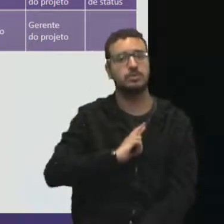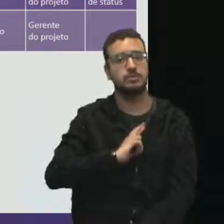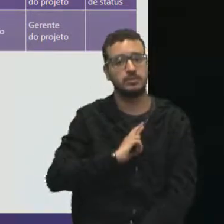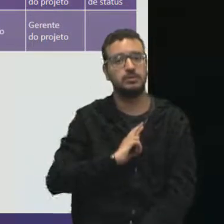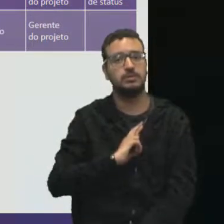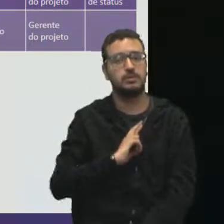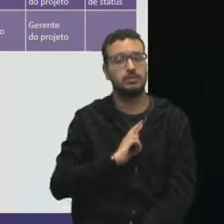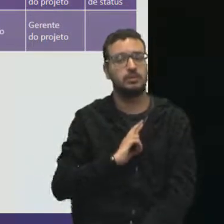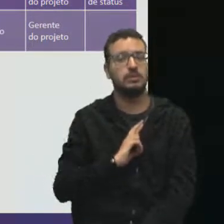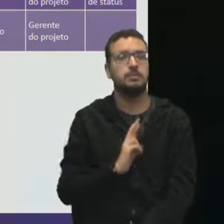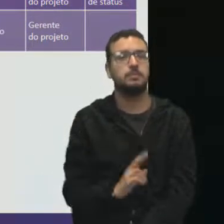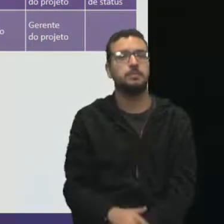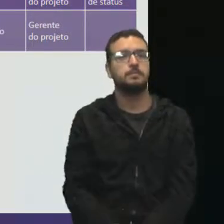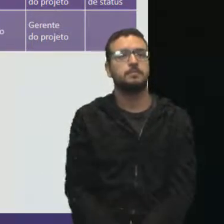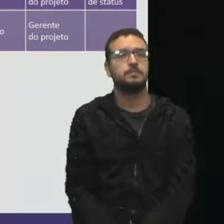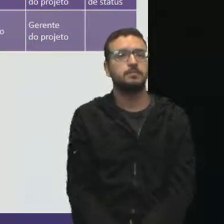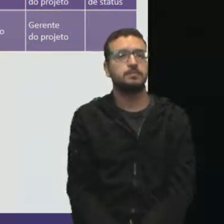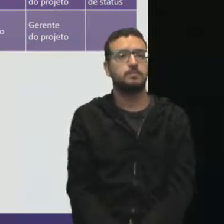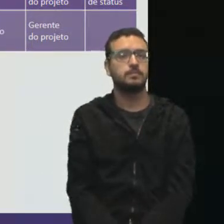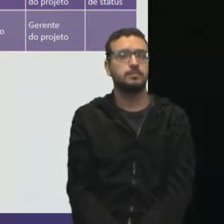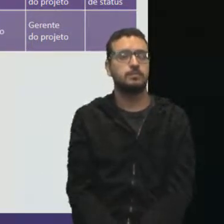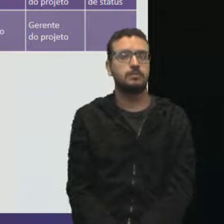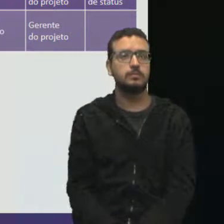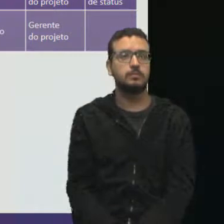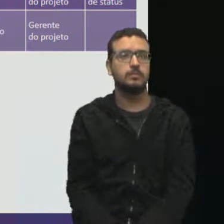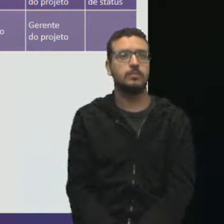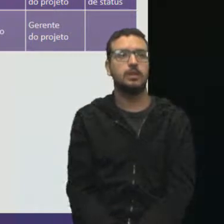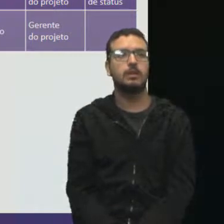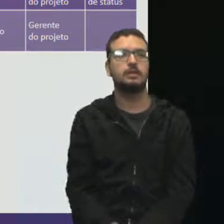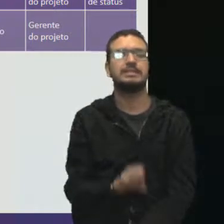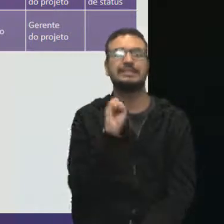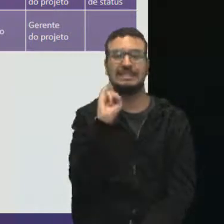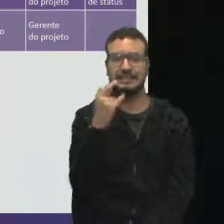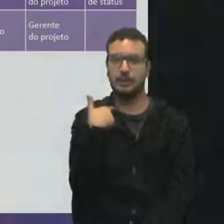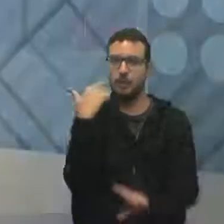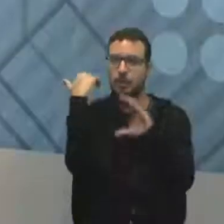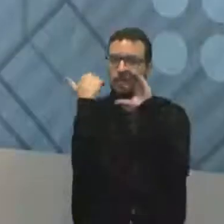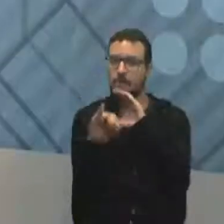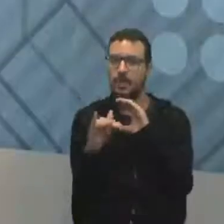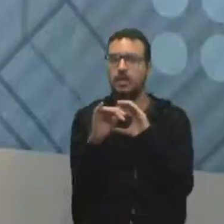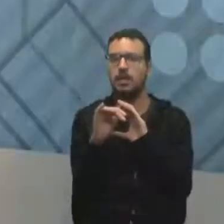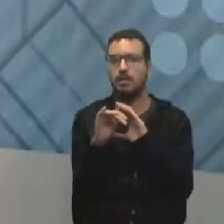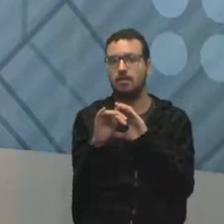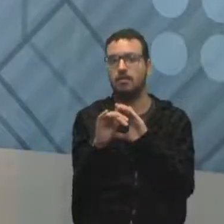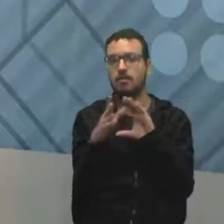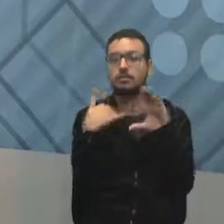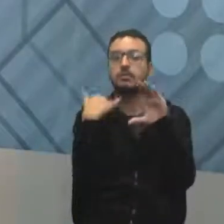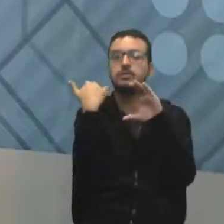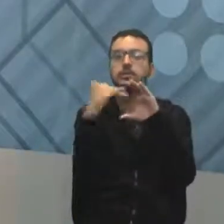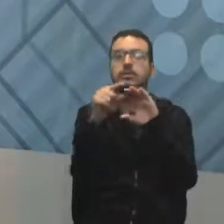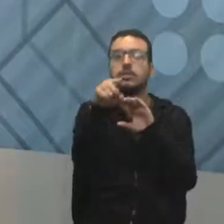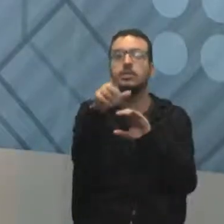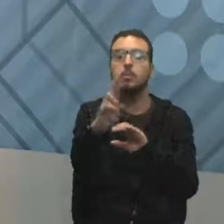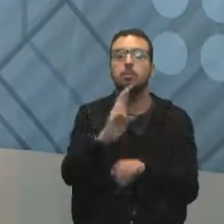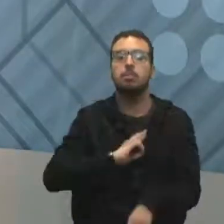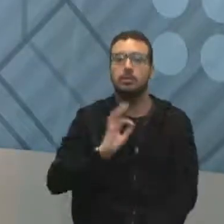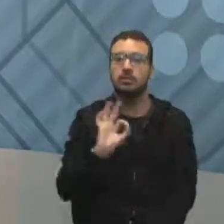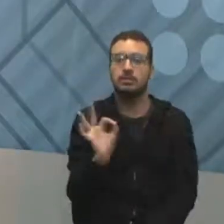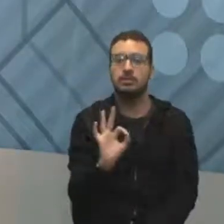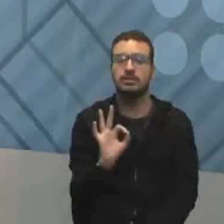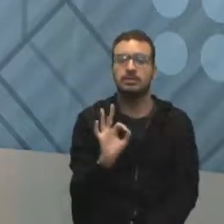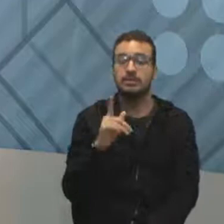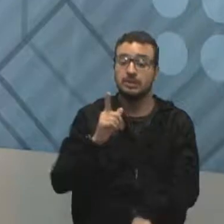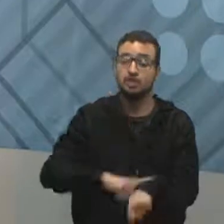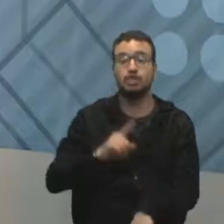ou seja, naquele dia. Combinado? Se eu mandei um e-mail para você e você não respondeu o meu e-mail